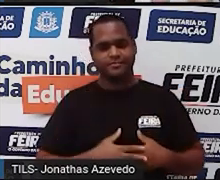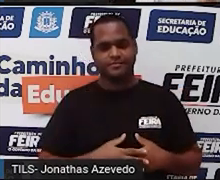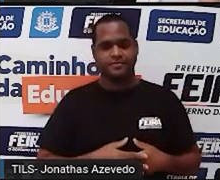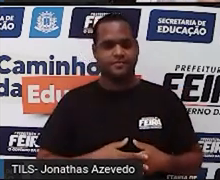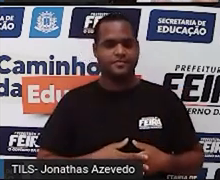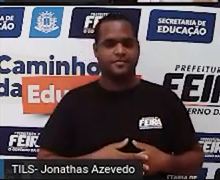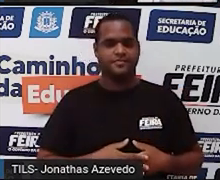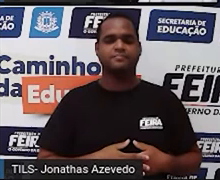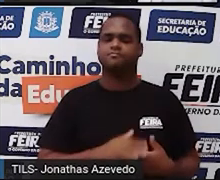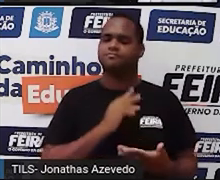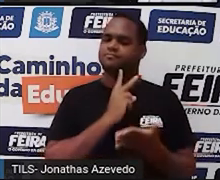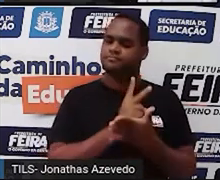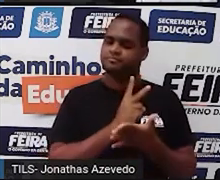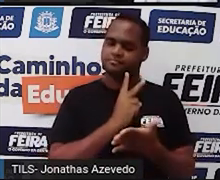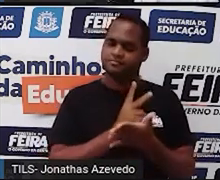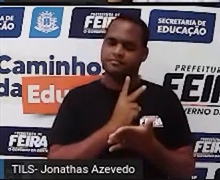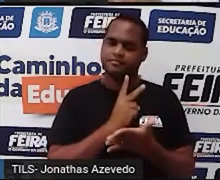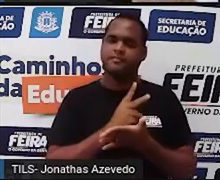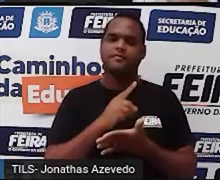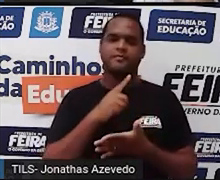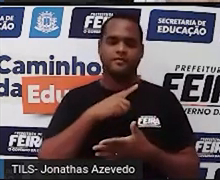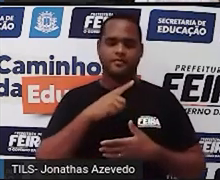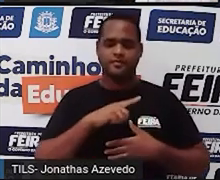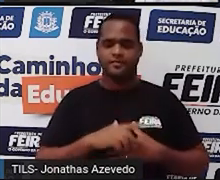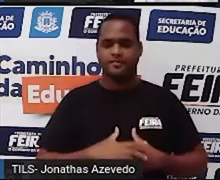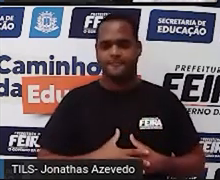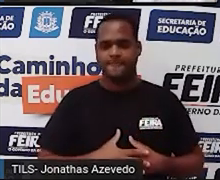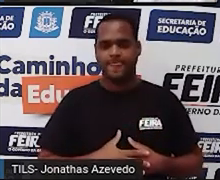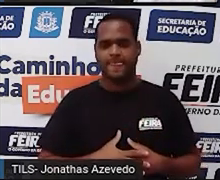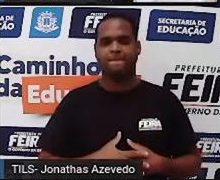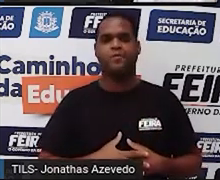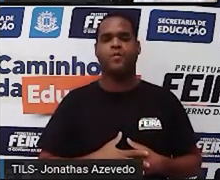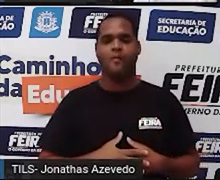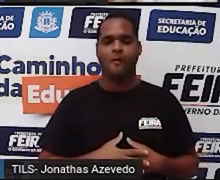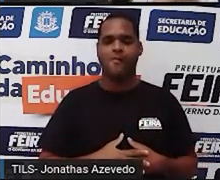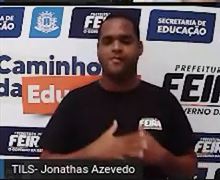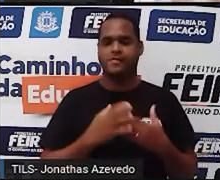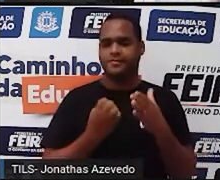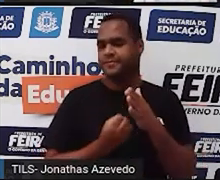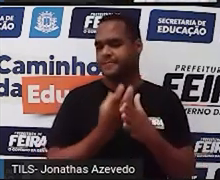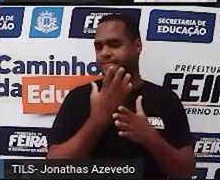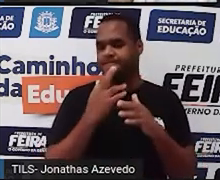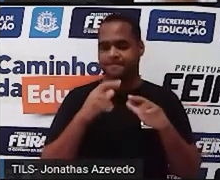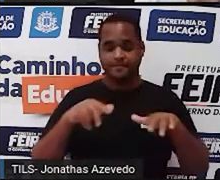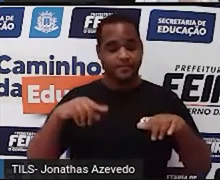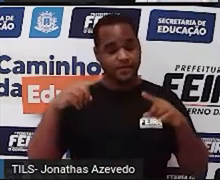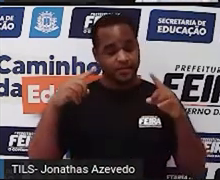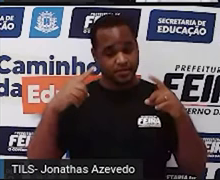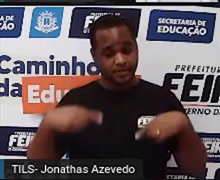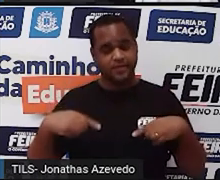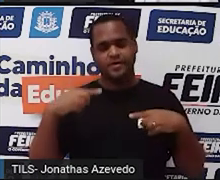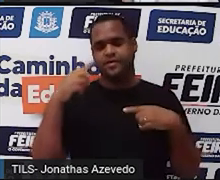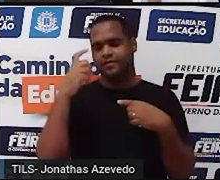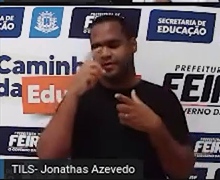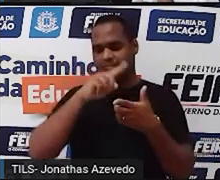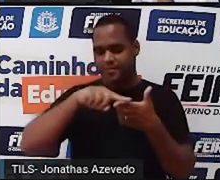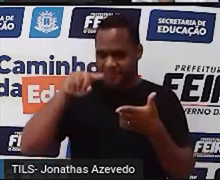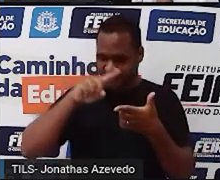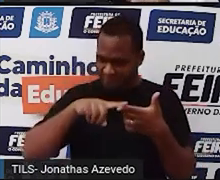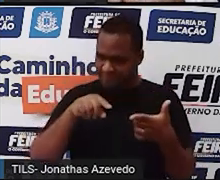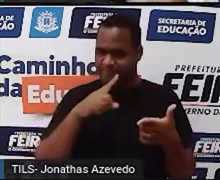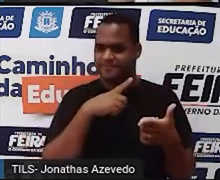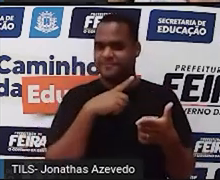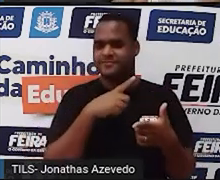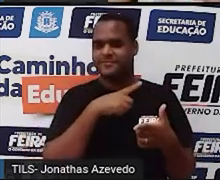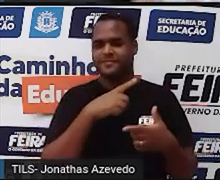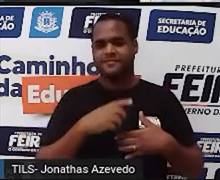Então, é sempre assim, né? Apareceu situações, desafios, problemas, onde